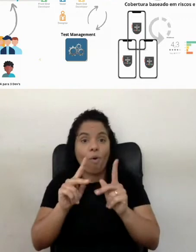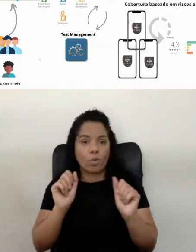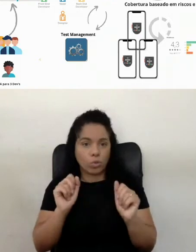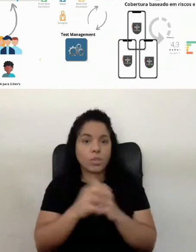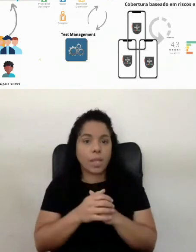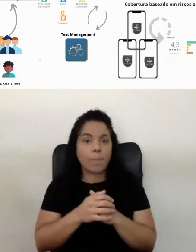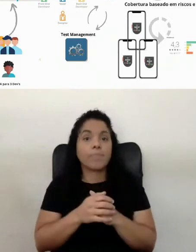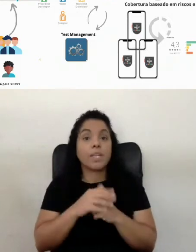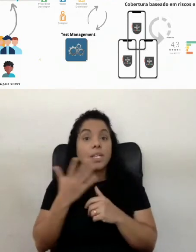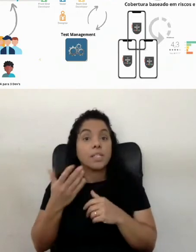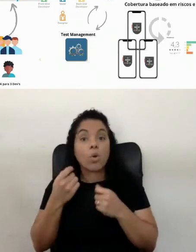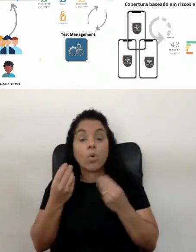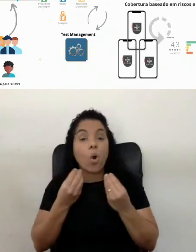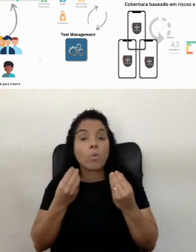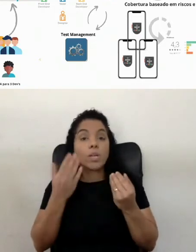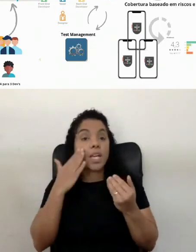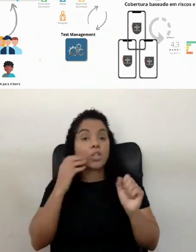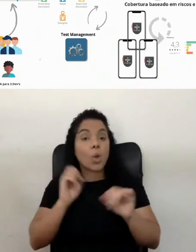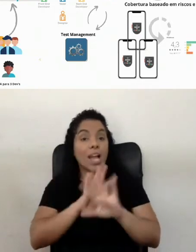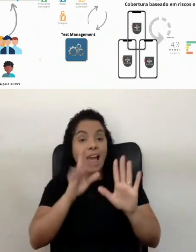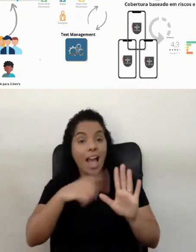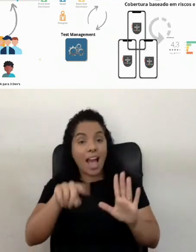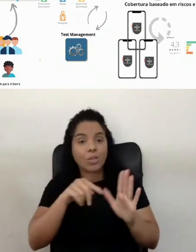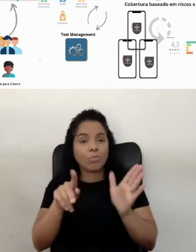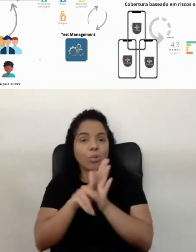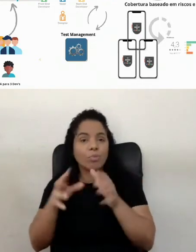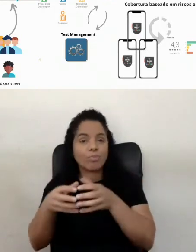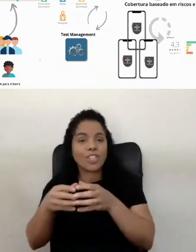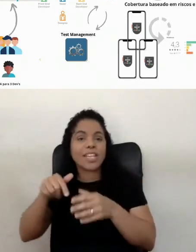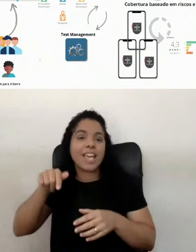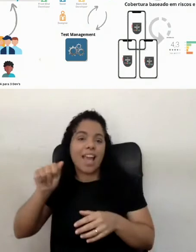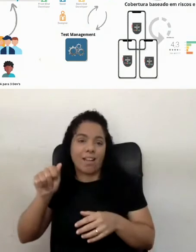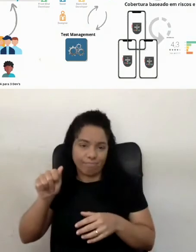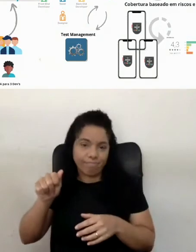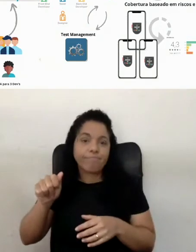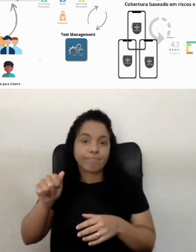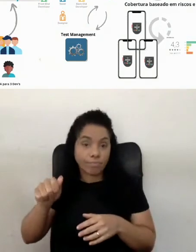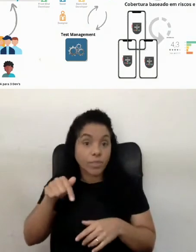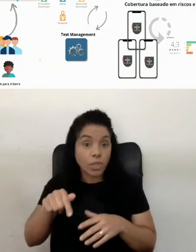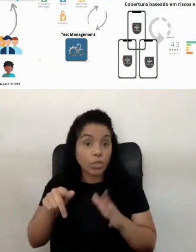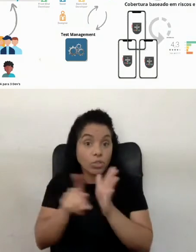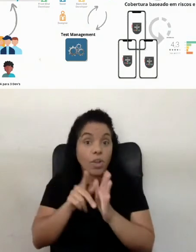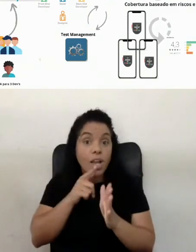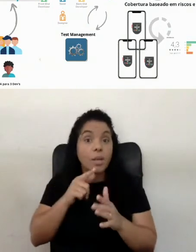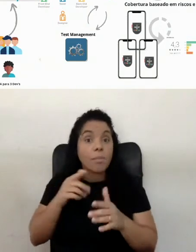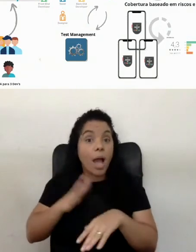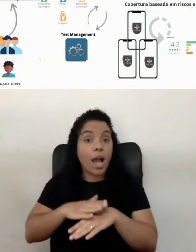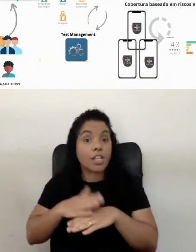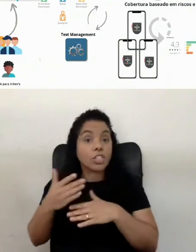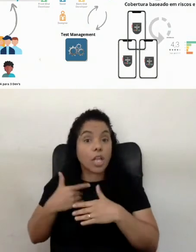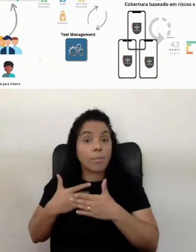Então, quão claro é isso para os QAs? Isso faz parte da jornada de eu sair do